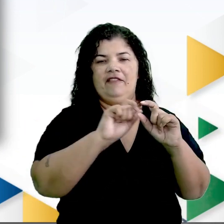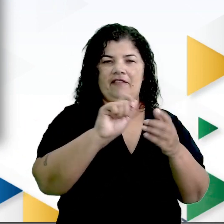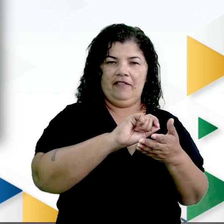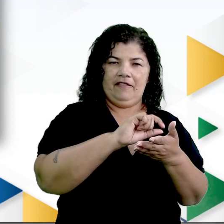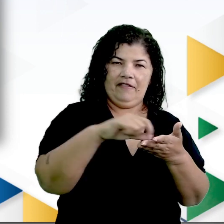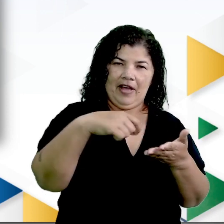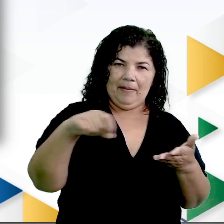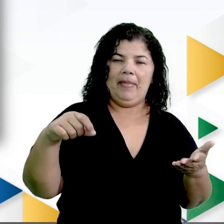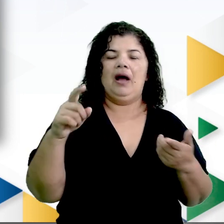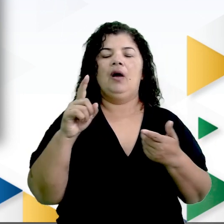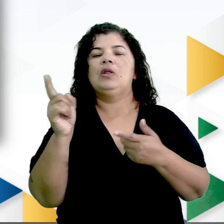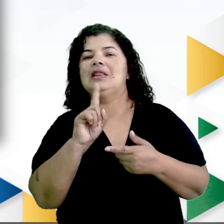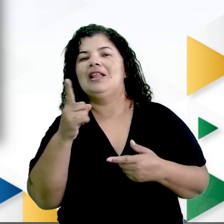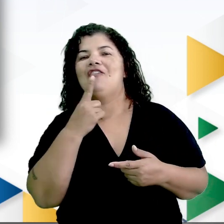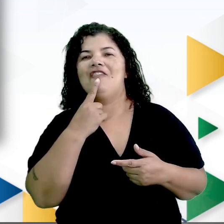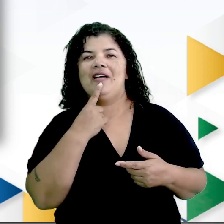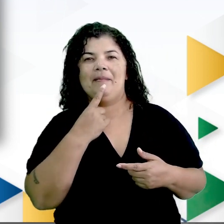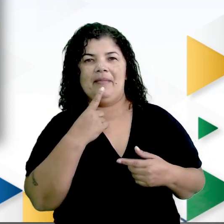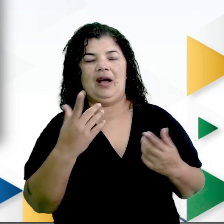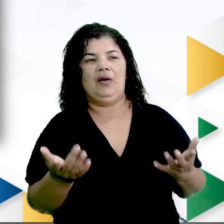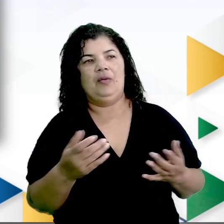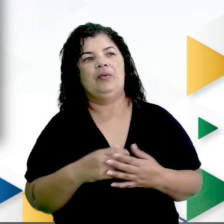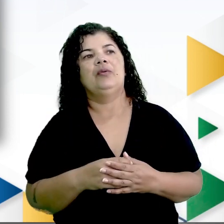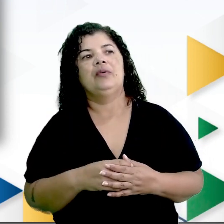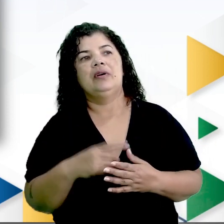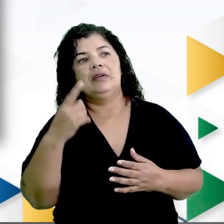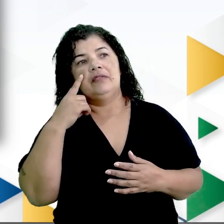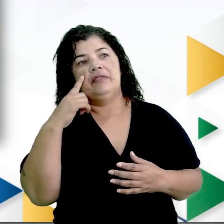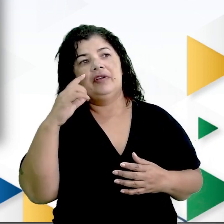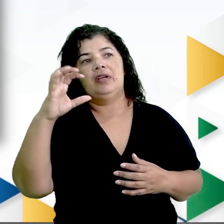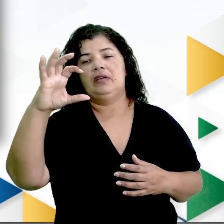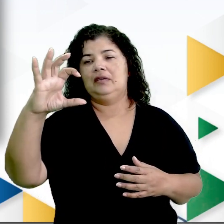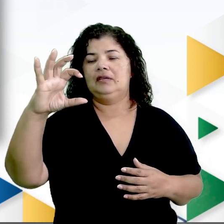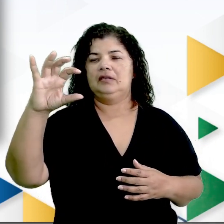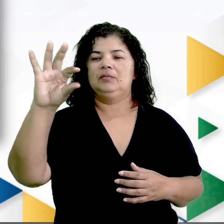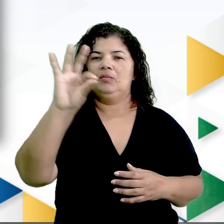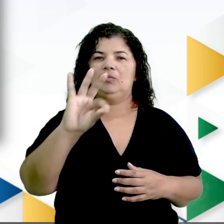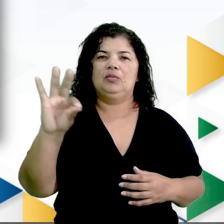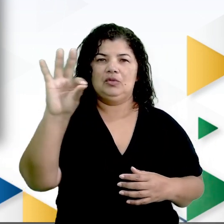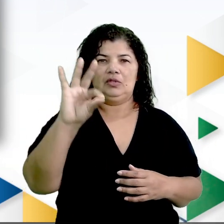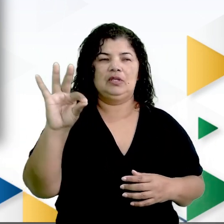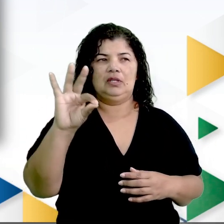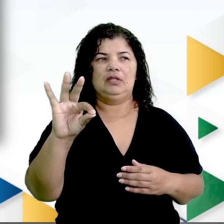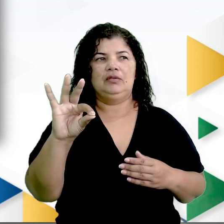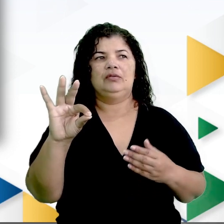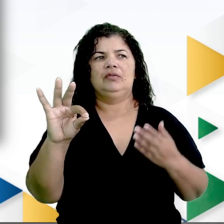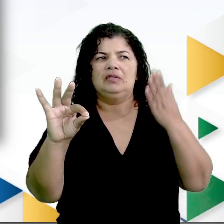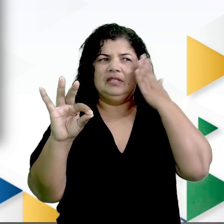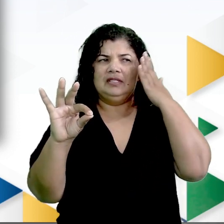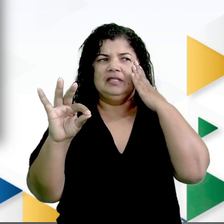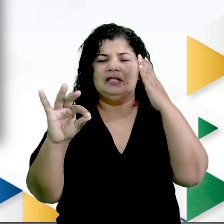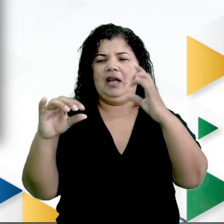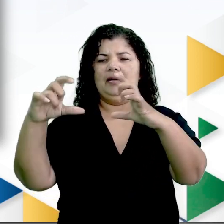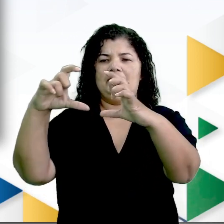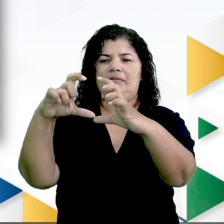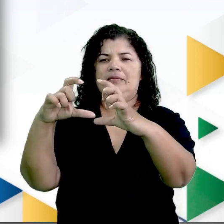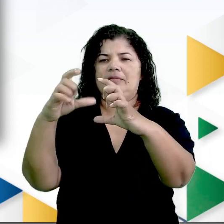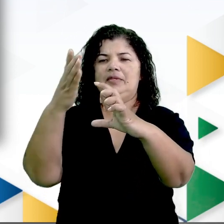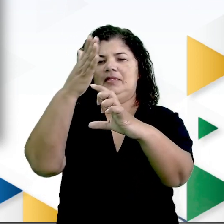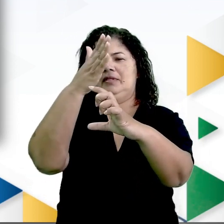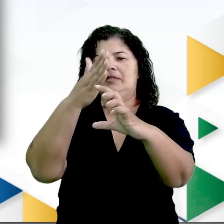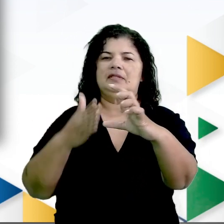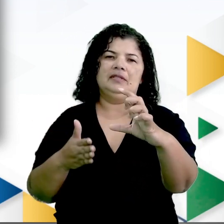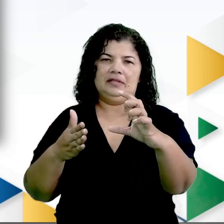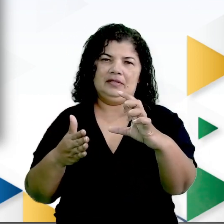não verbal. Veja onde há um mosquito. Onde há um mosquito, quem entende de trânsito, quando nós temos